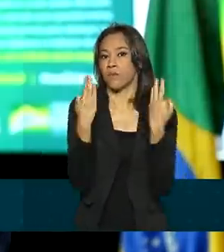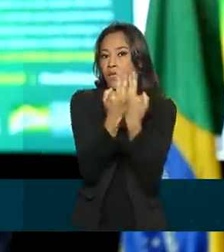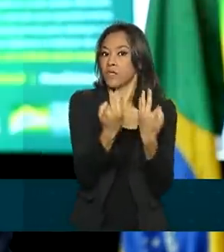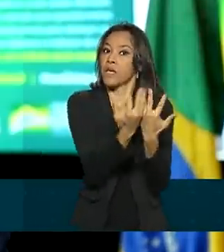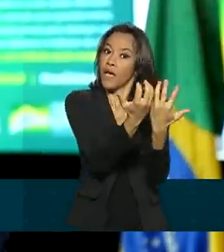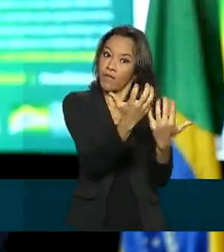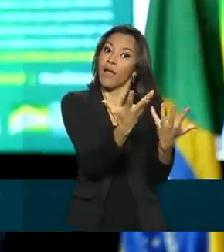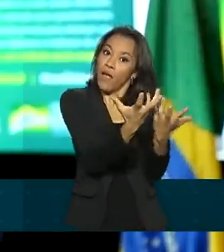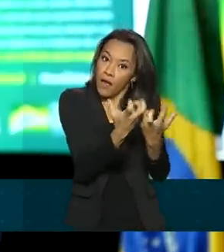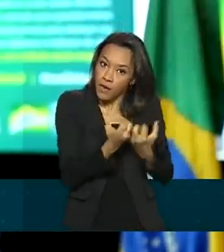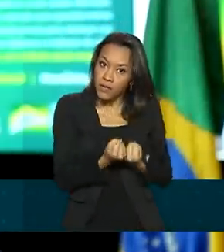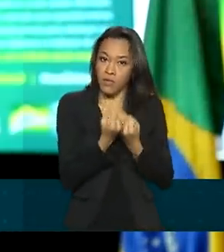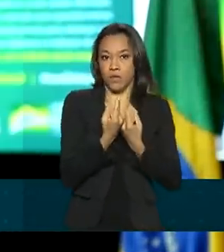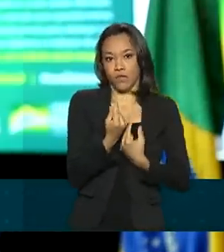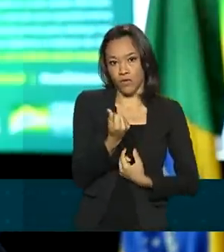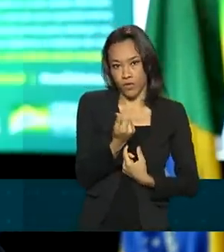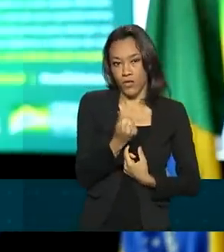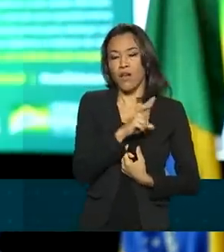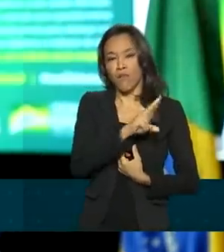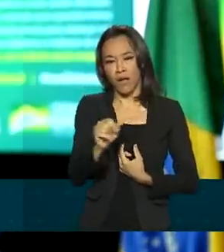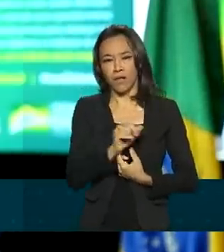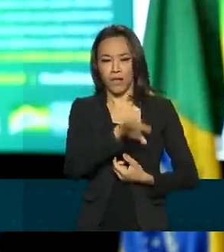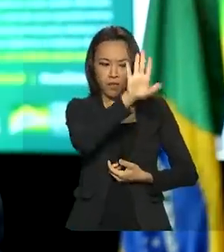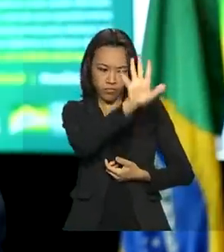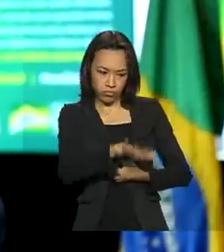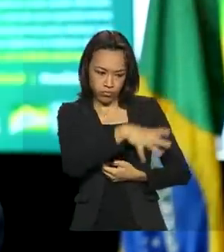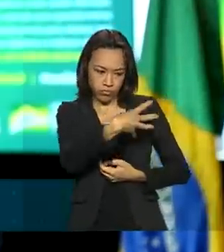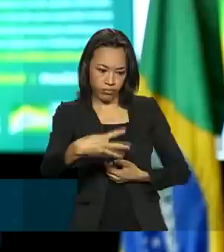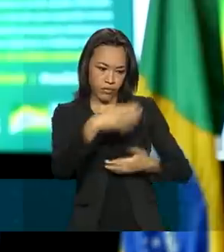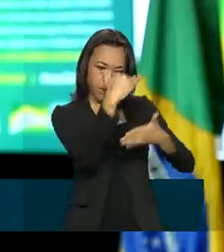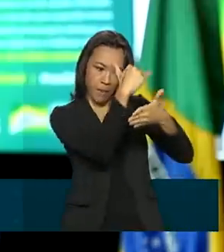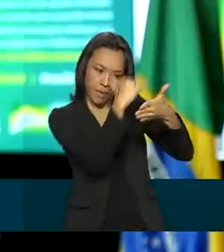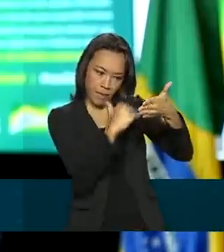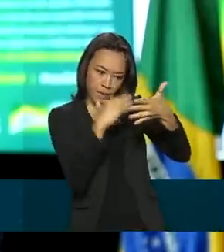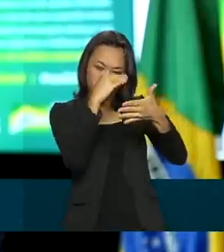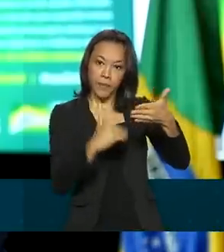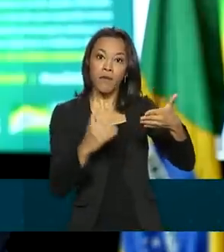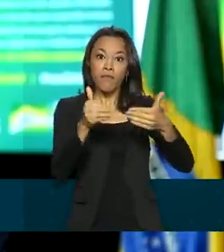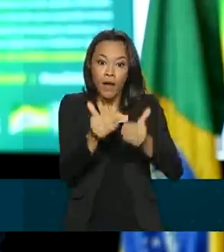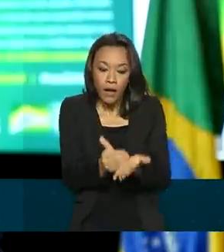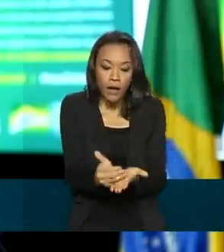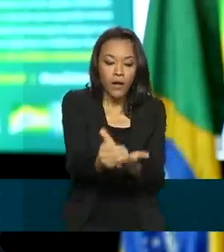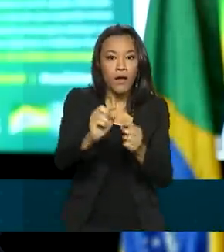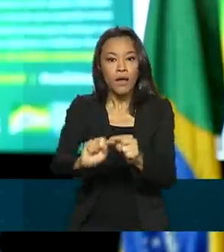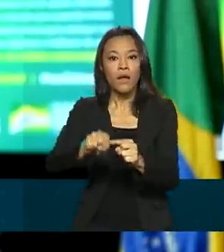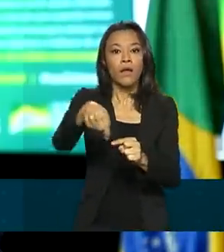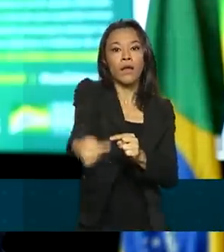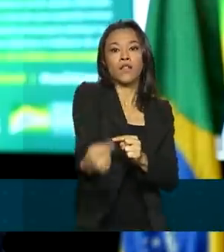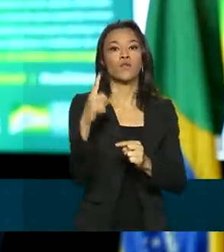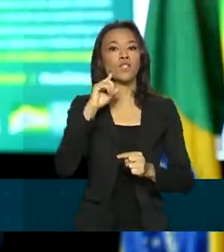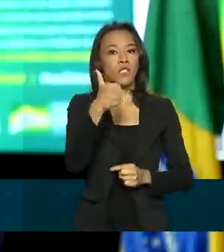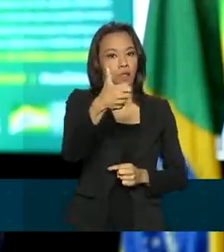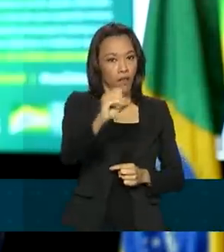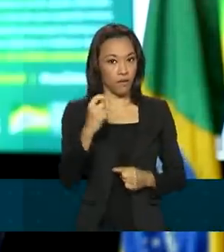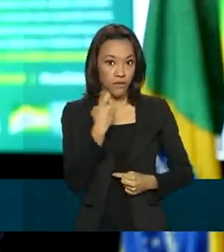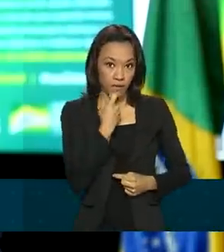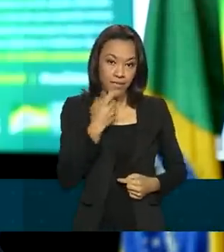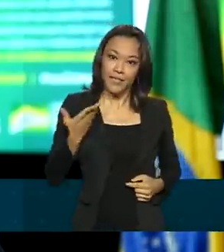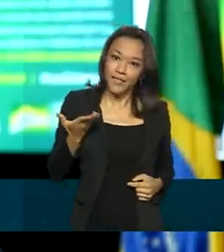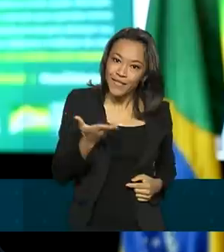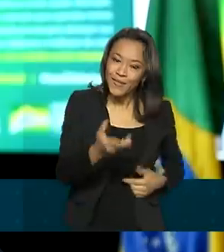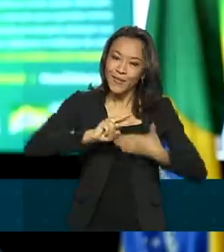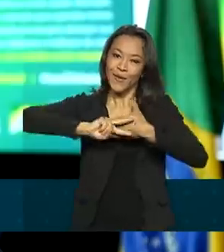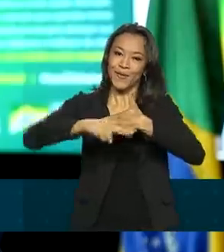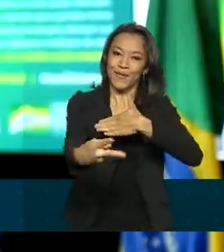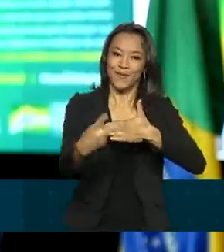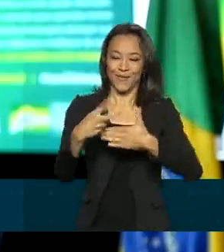Esse pagamento será efetuado no calendário regular do programa, que terá início na próxima sexta-feira, dia 10. Isso é fruto de um